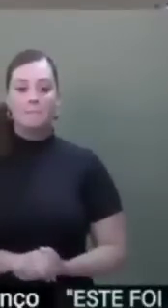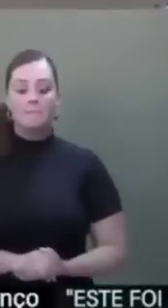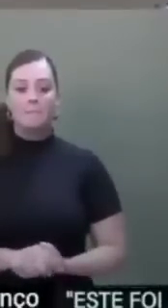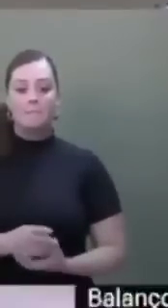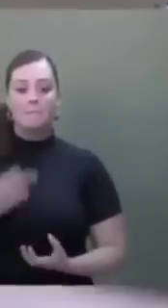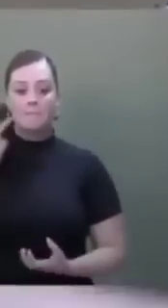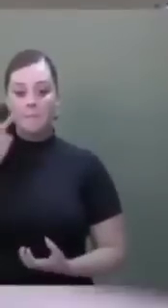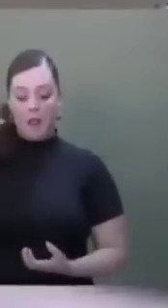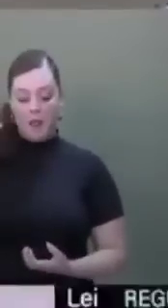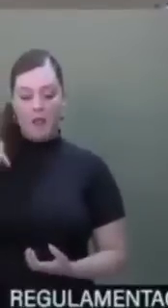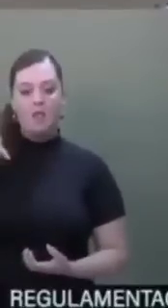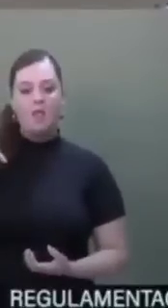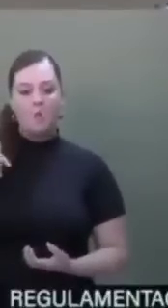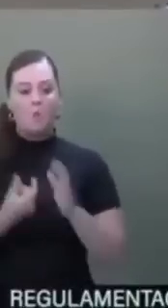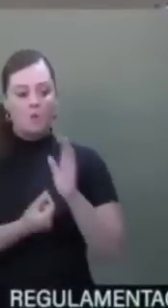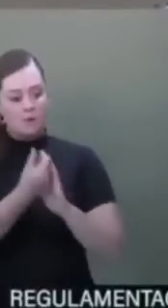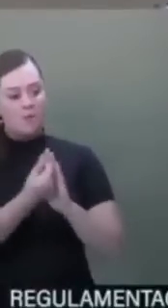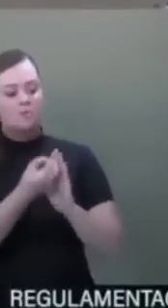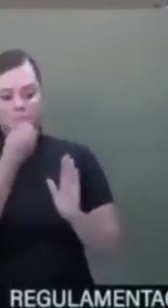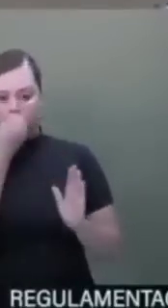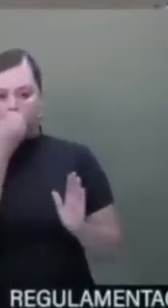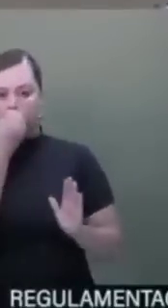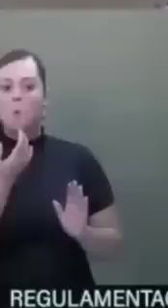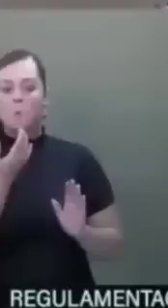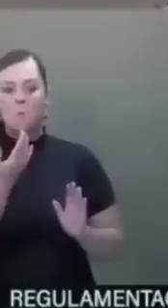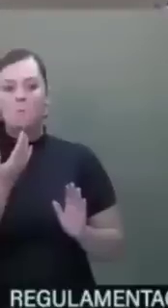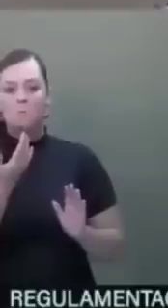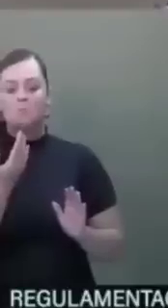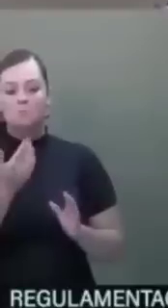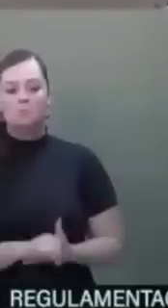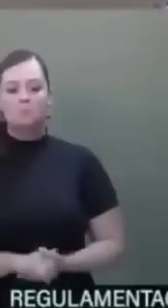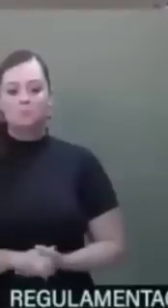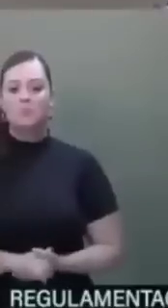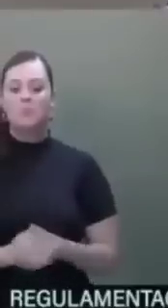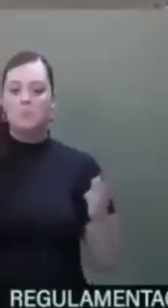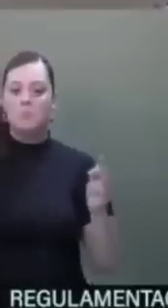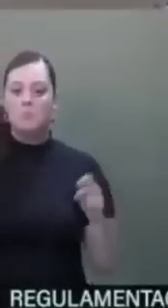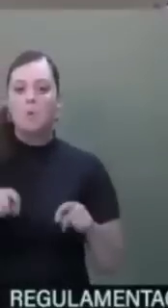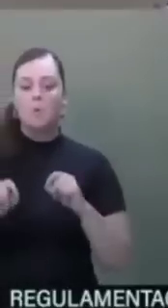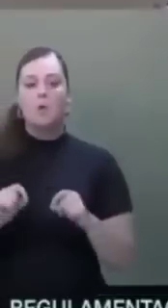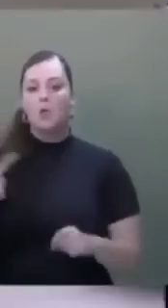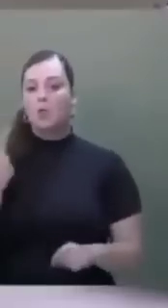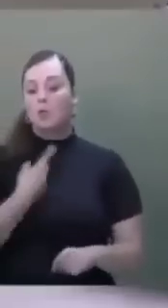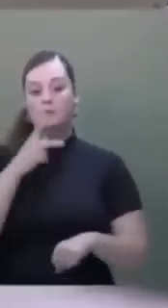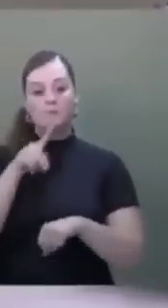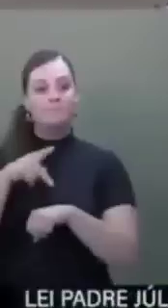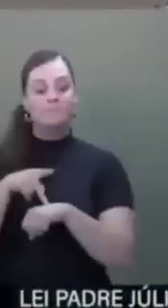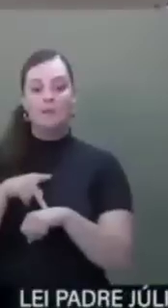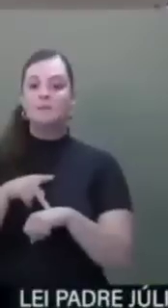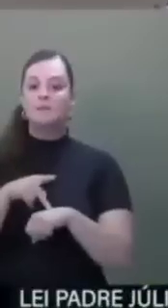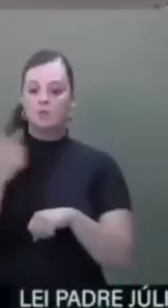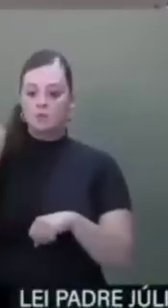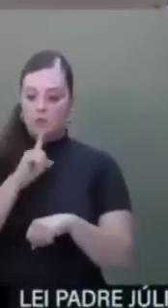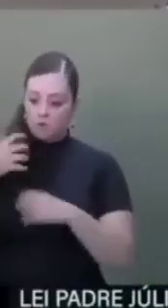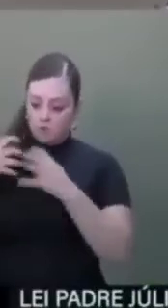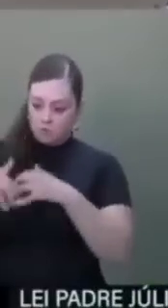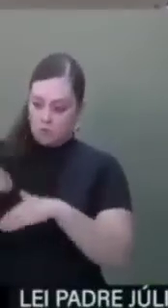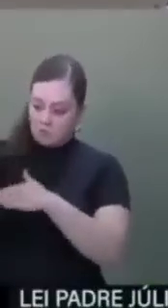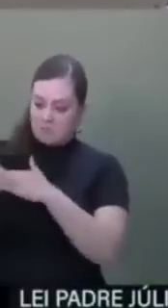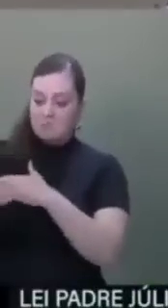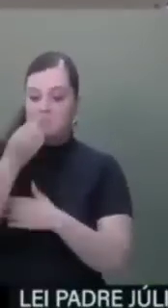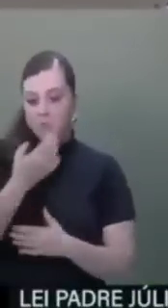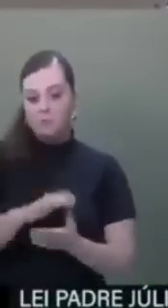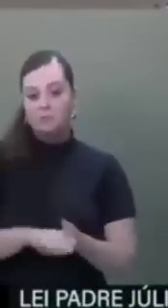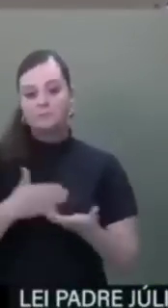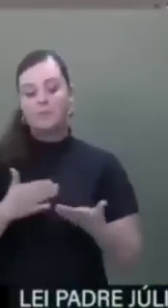execuível, razoável e que possa deixar o nosso país funcionando. A